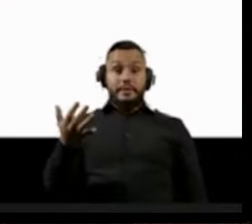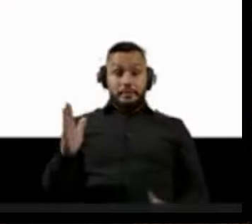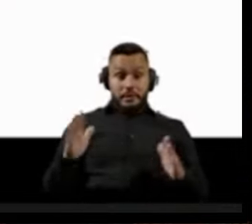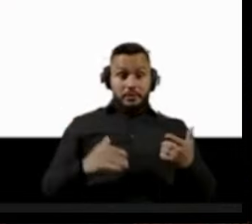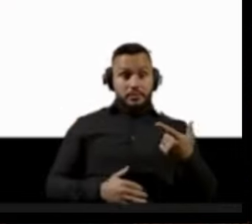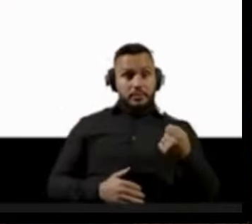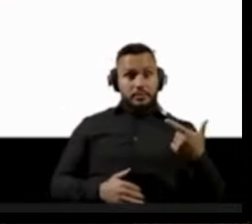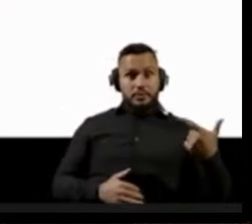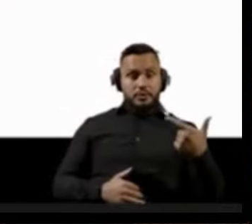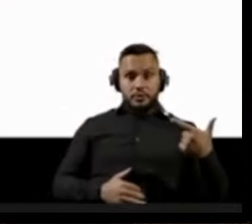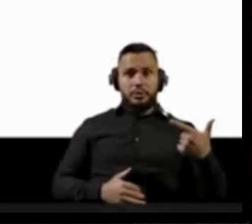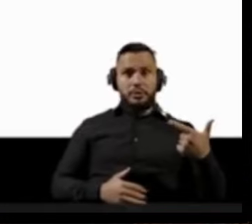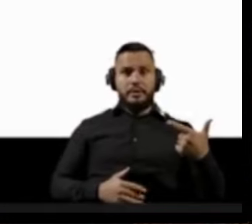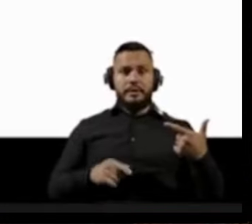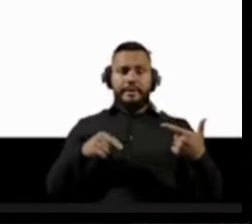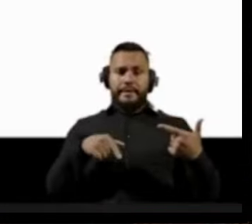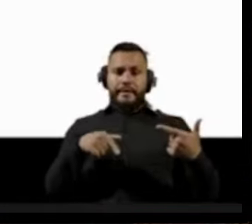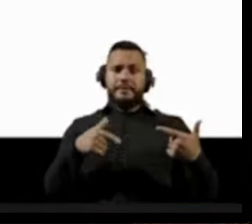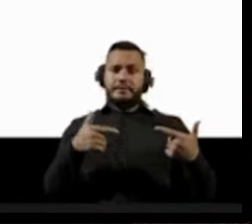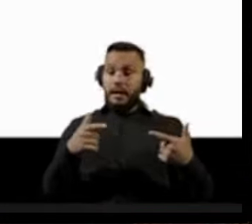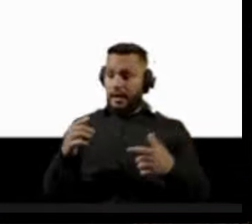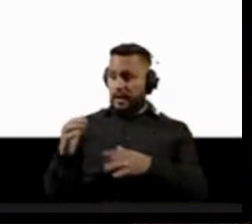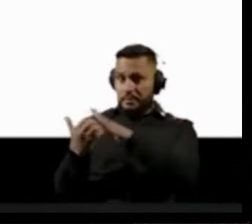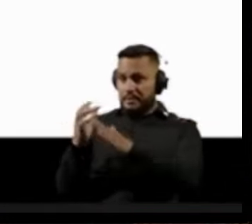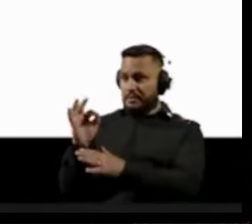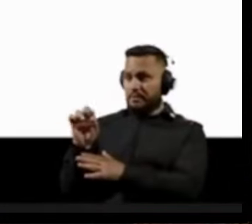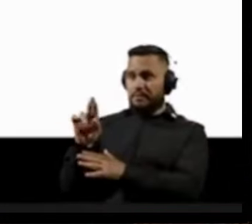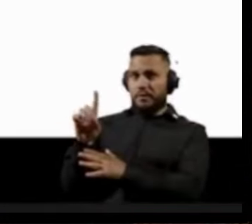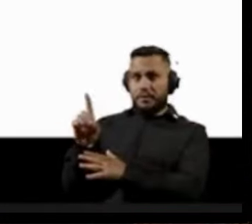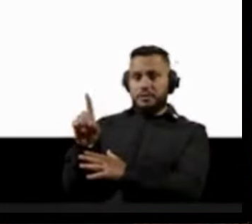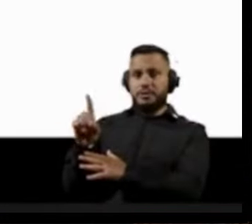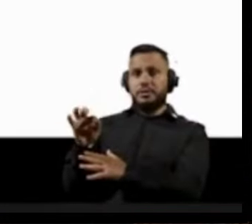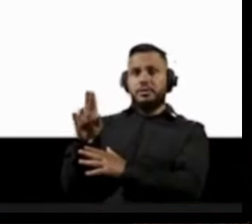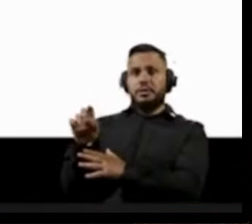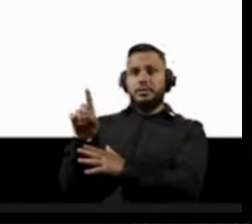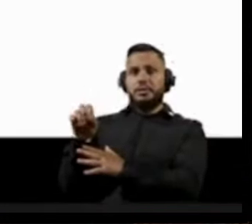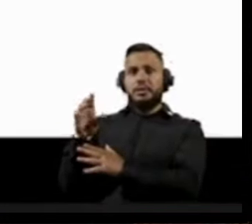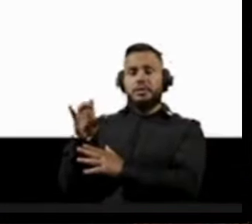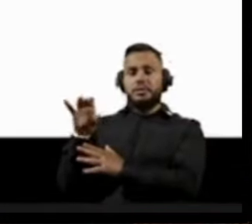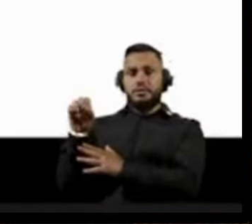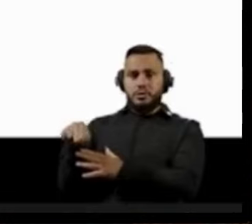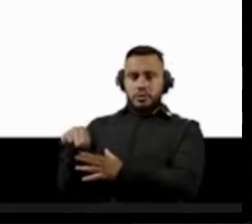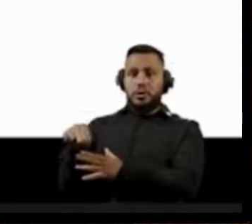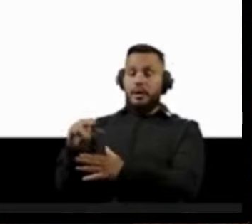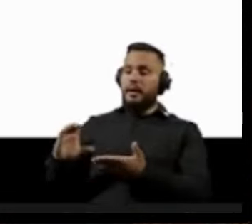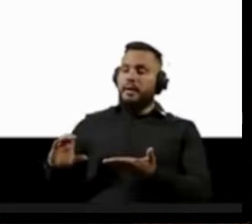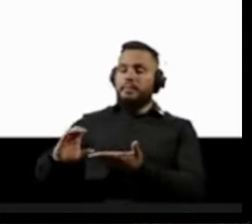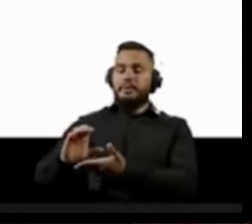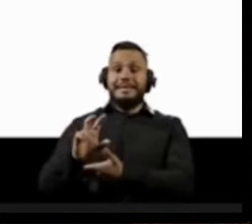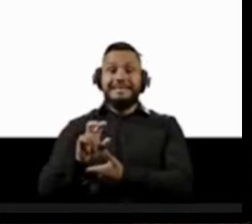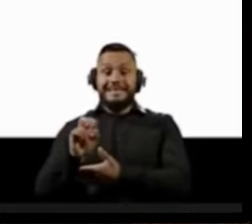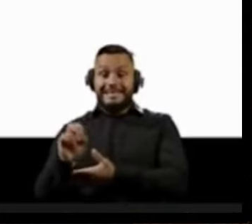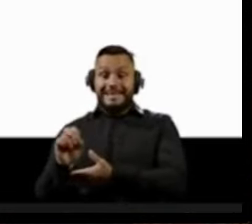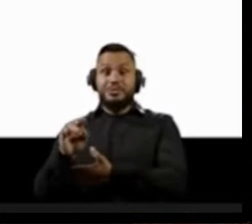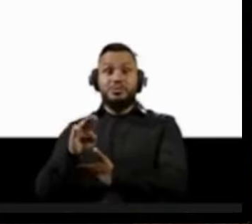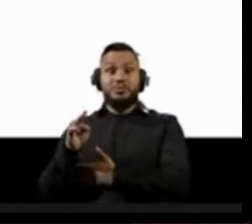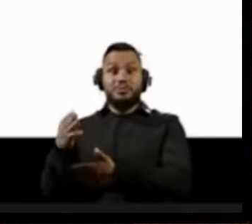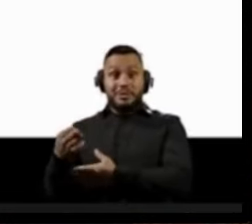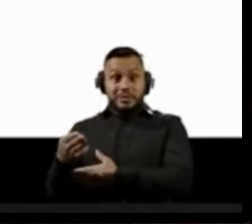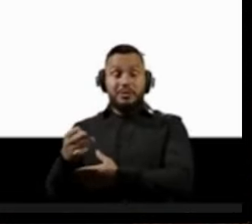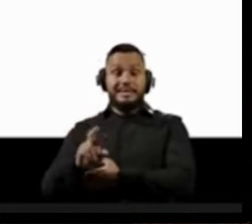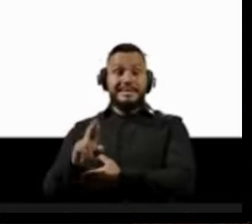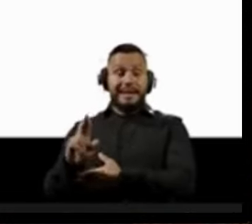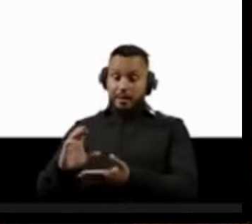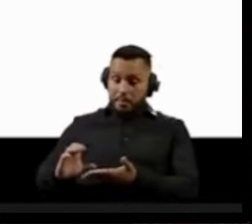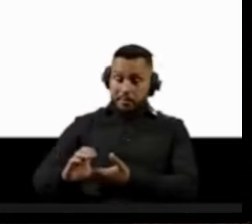governo Bolsonaro, a Ford Foundation destinou 500 milhões de reais para ONGs aqui do nosso país, para atrapalhar o